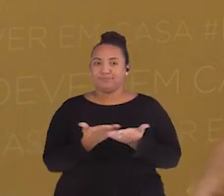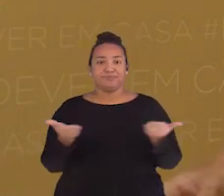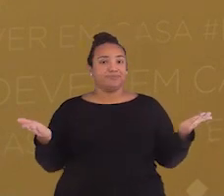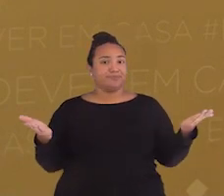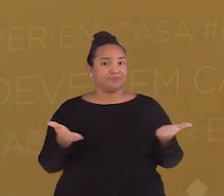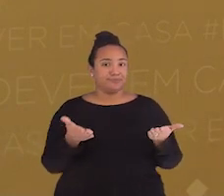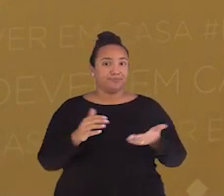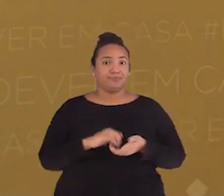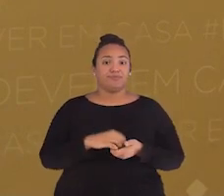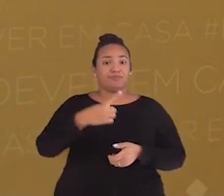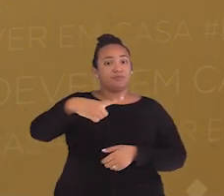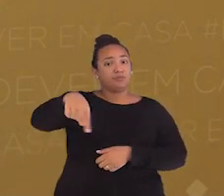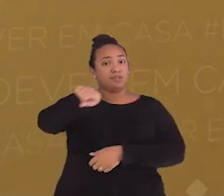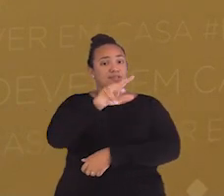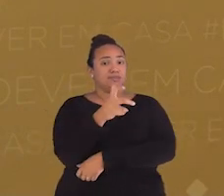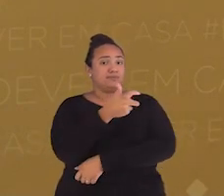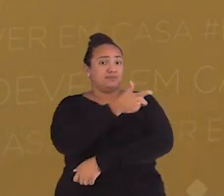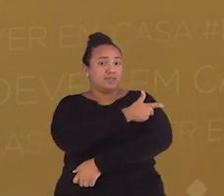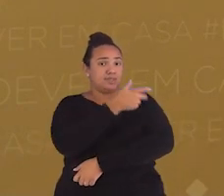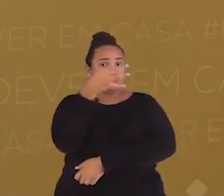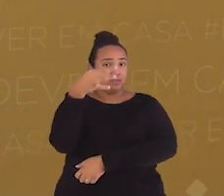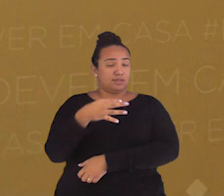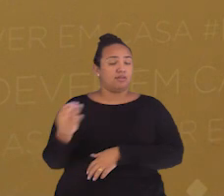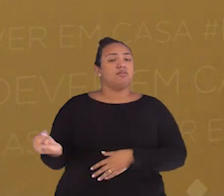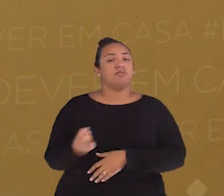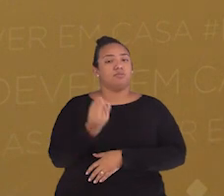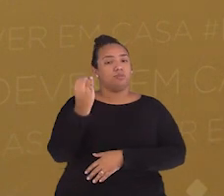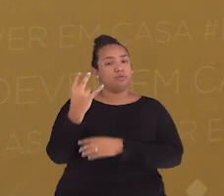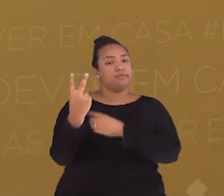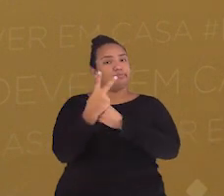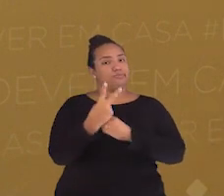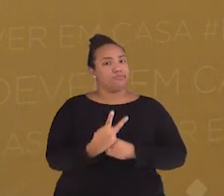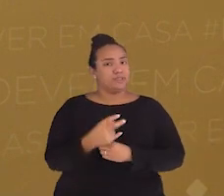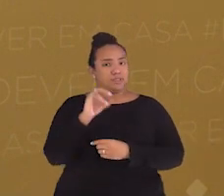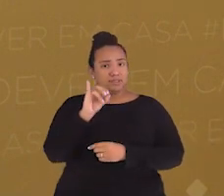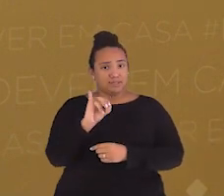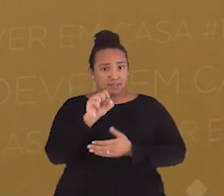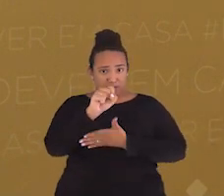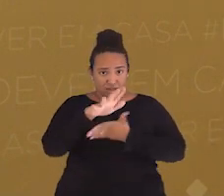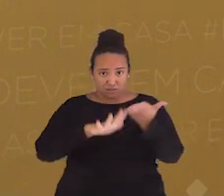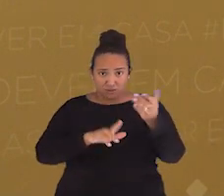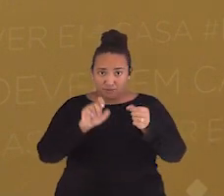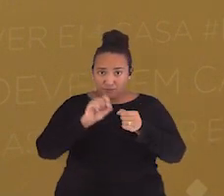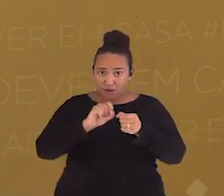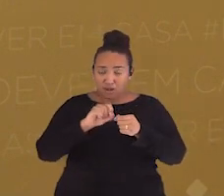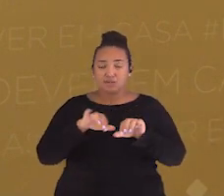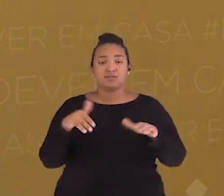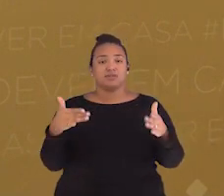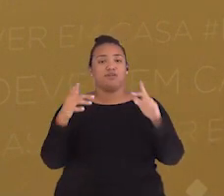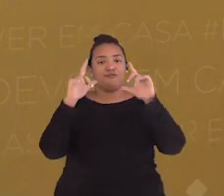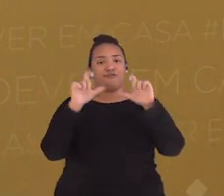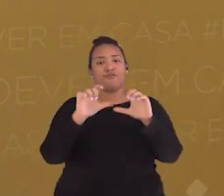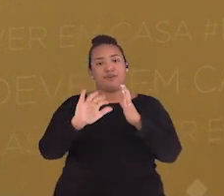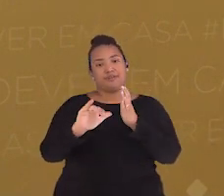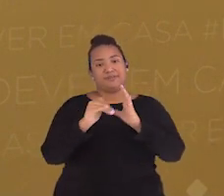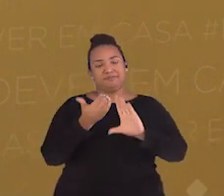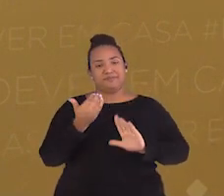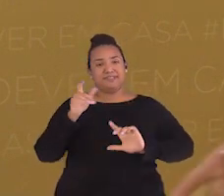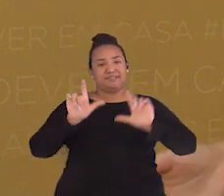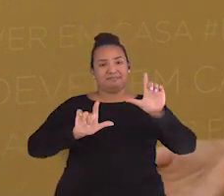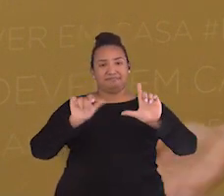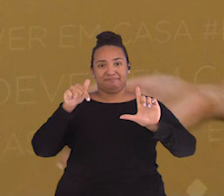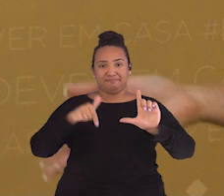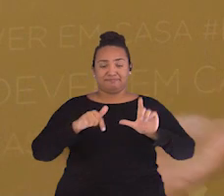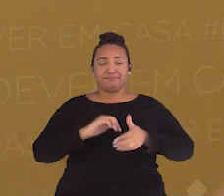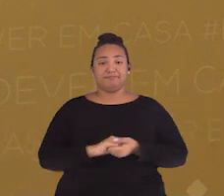hoje? Sua vacinação está em dia? É importante se cuidar. Se fez nossas atividades, envie a foto aqui para o programa.